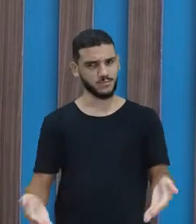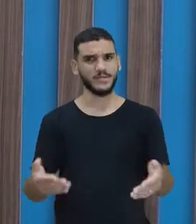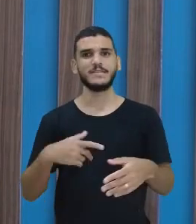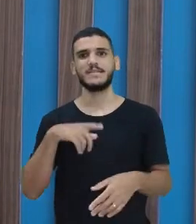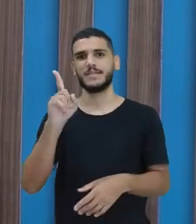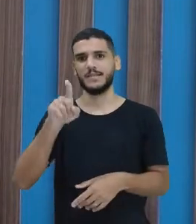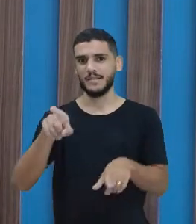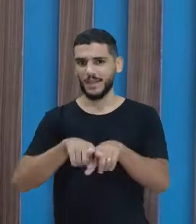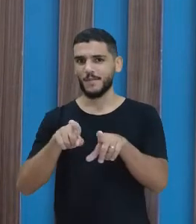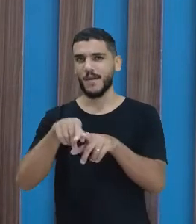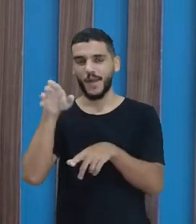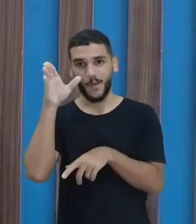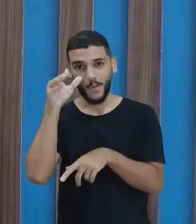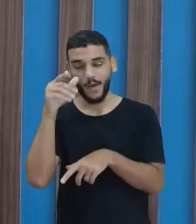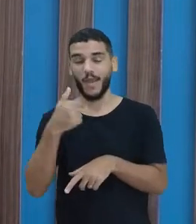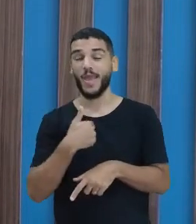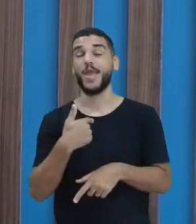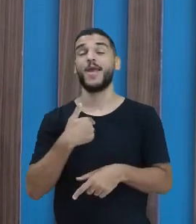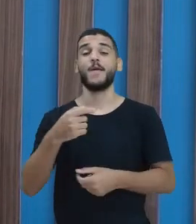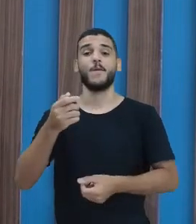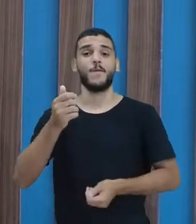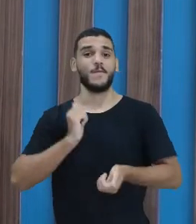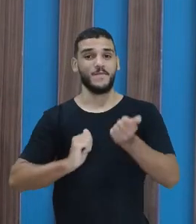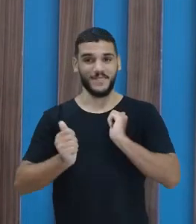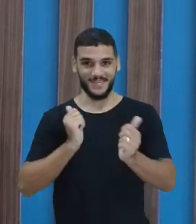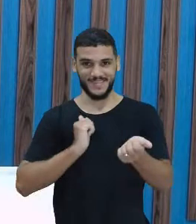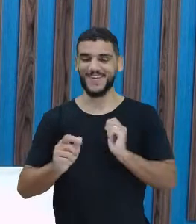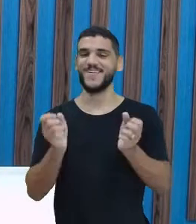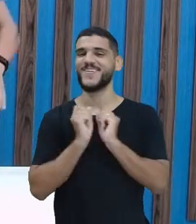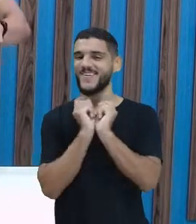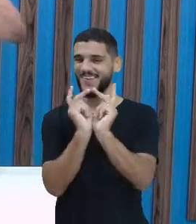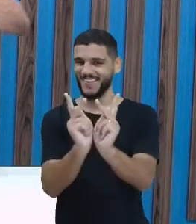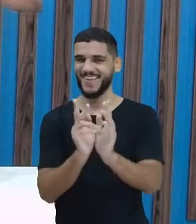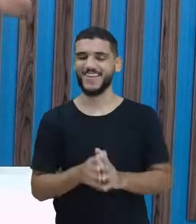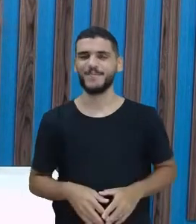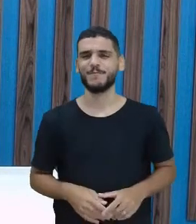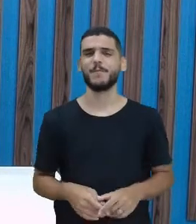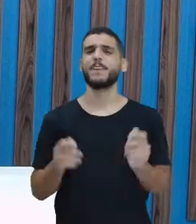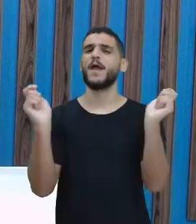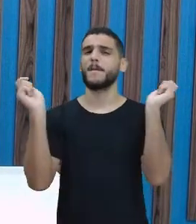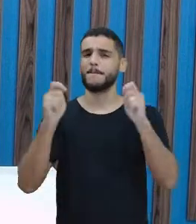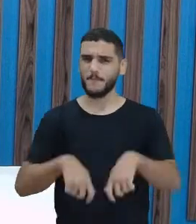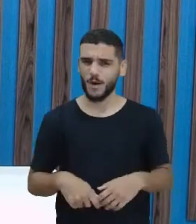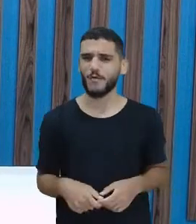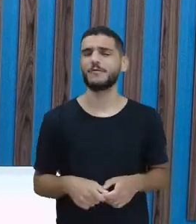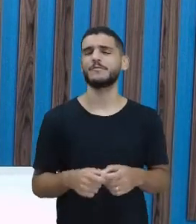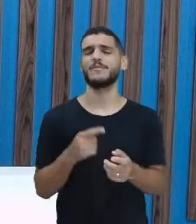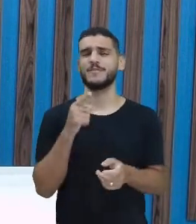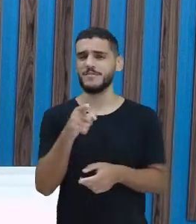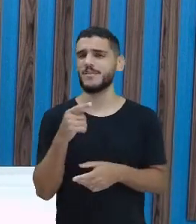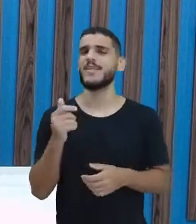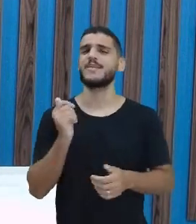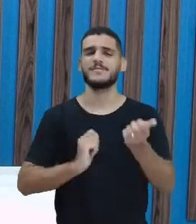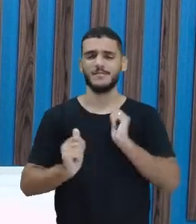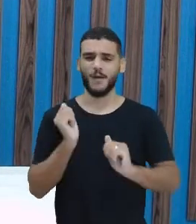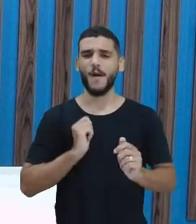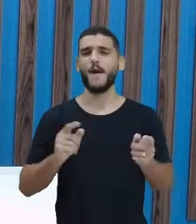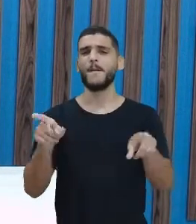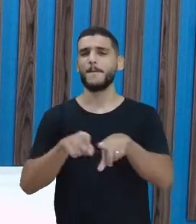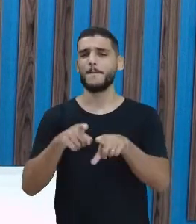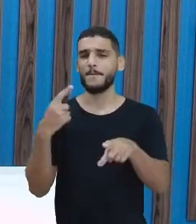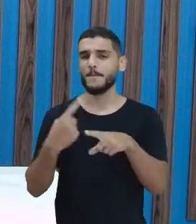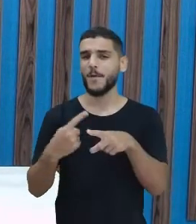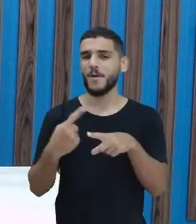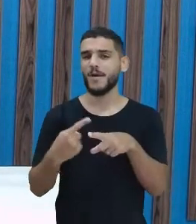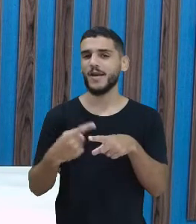curiosidades e eu estou ansiosa aí, tá, professora? Isso mesmo. Pode ficar bastante curiosa, professora Iris, porque com essa